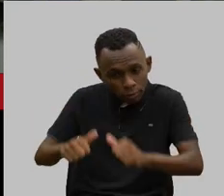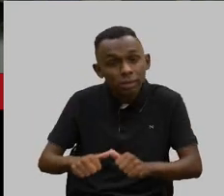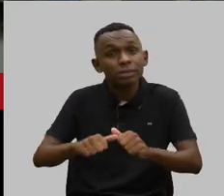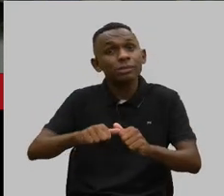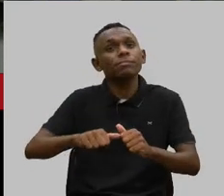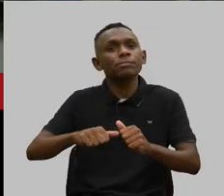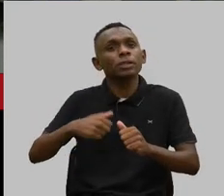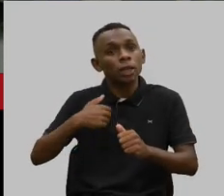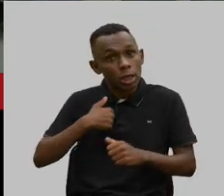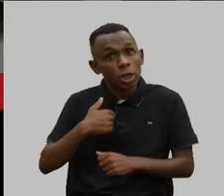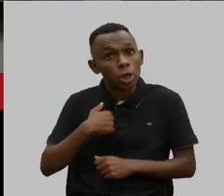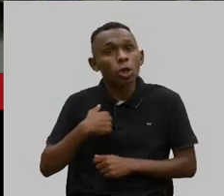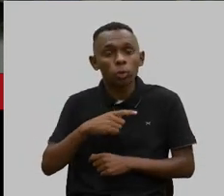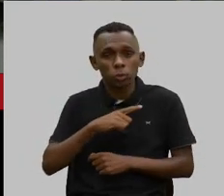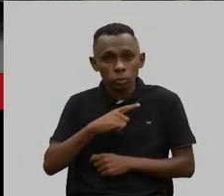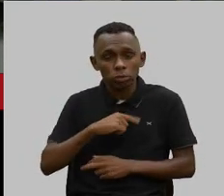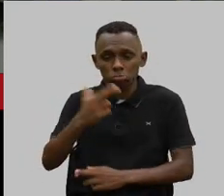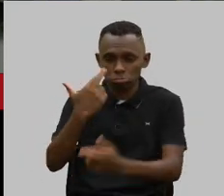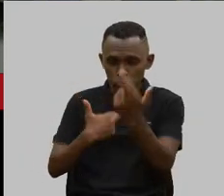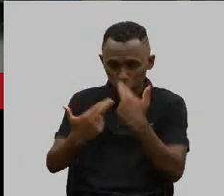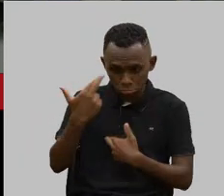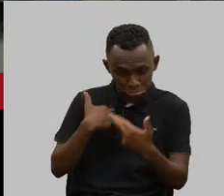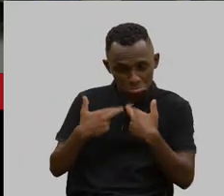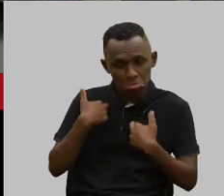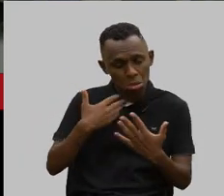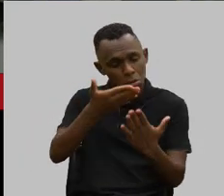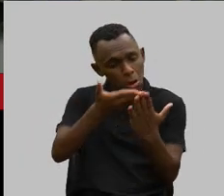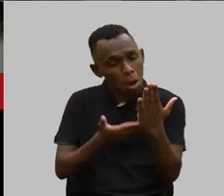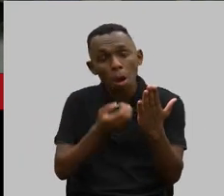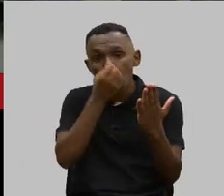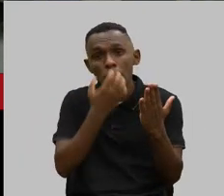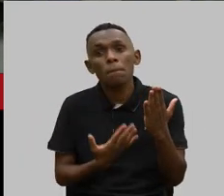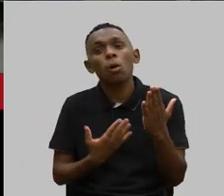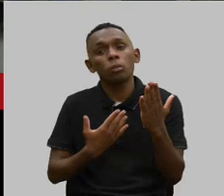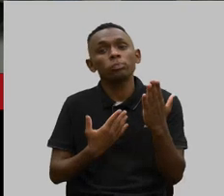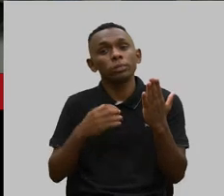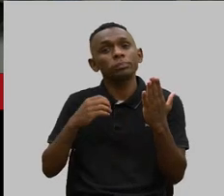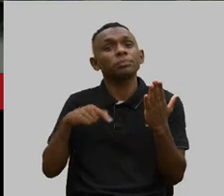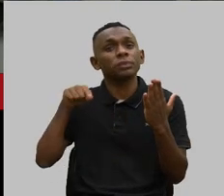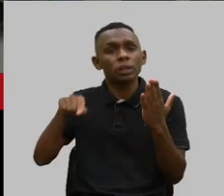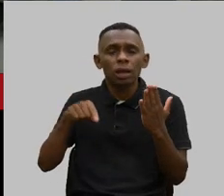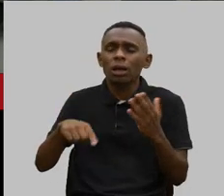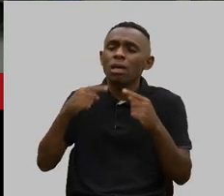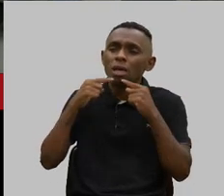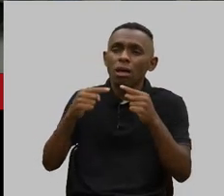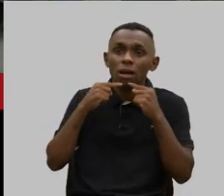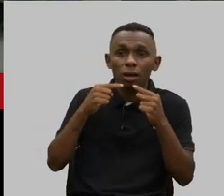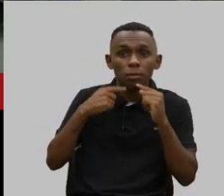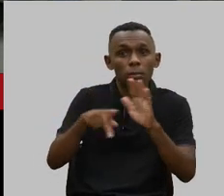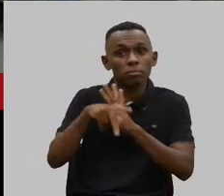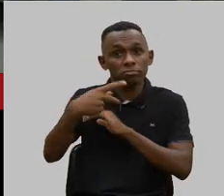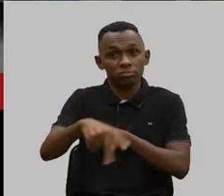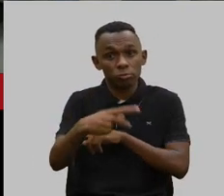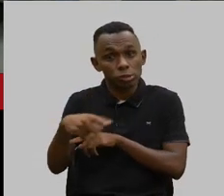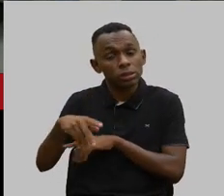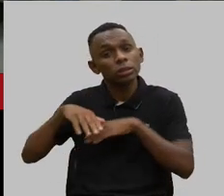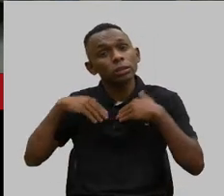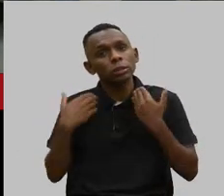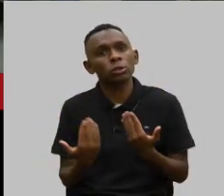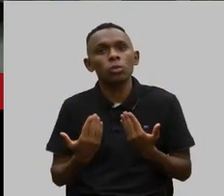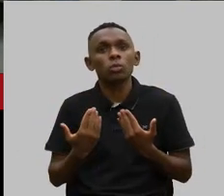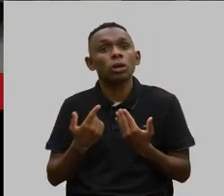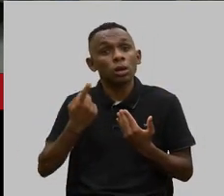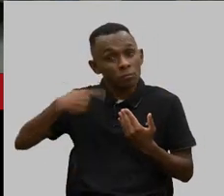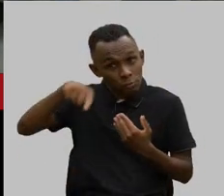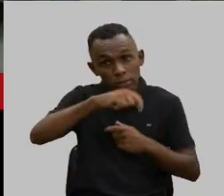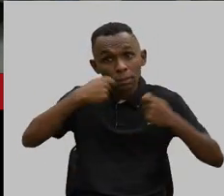tenho recebido resultados da própria ANS de reclamações de vocês. Então, não deixem